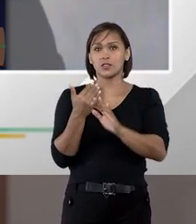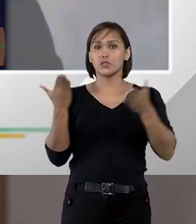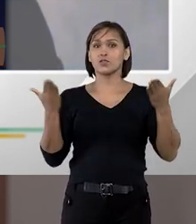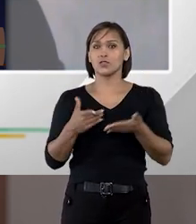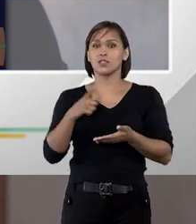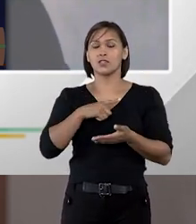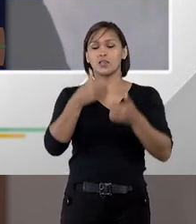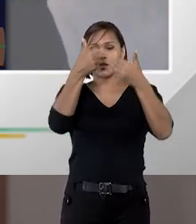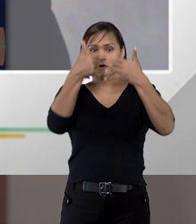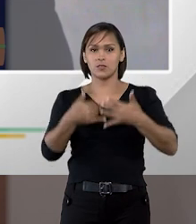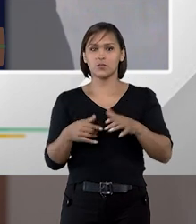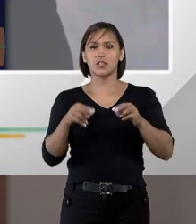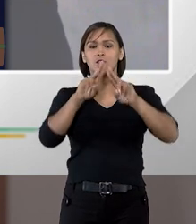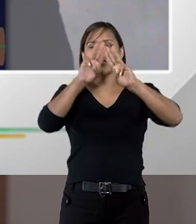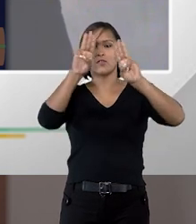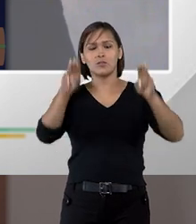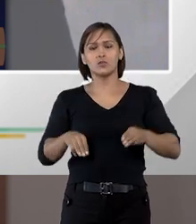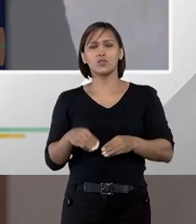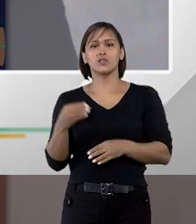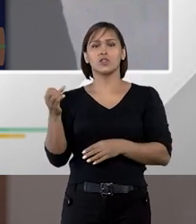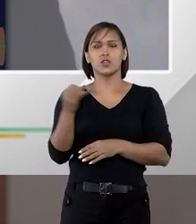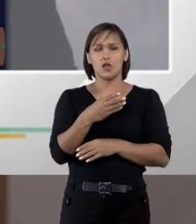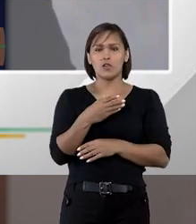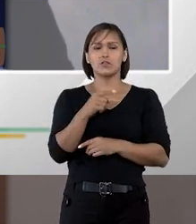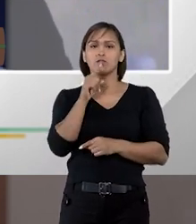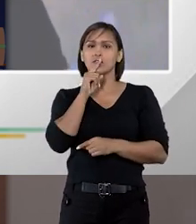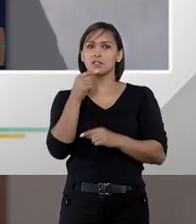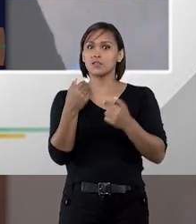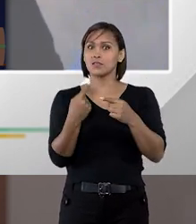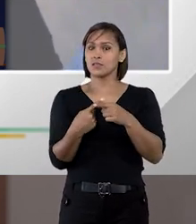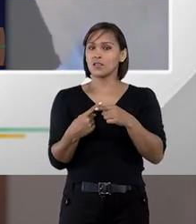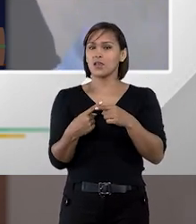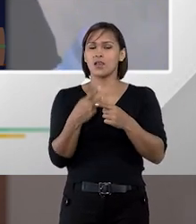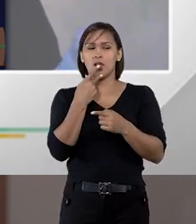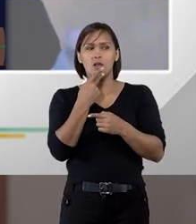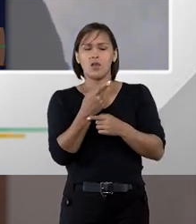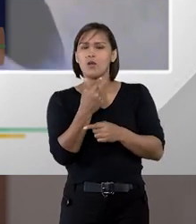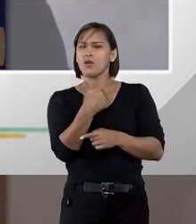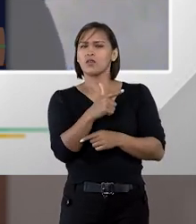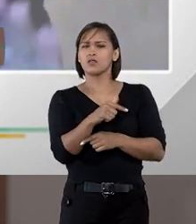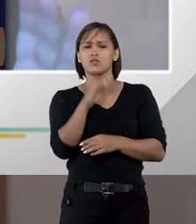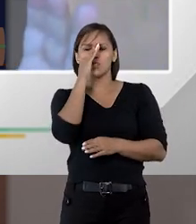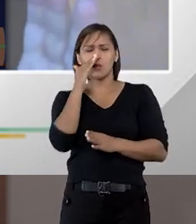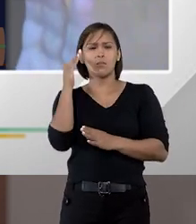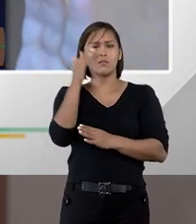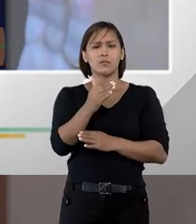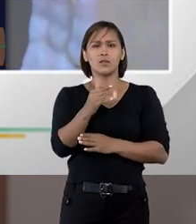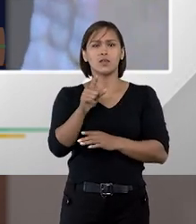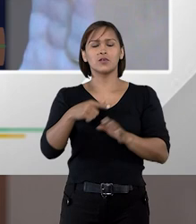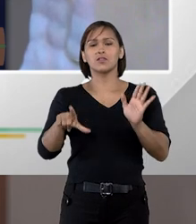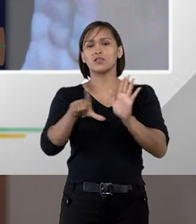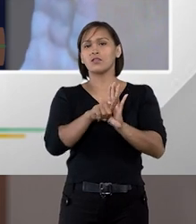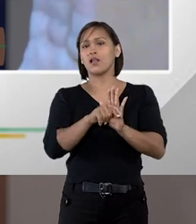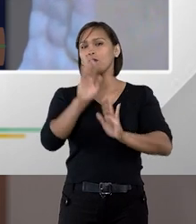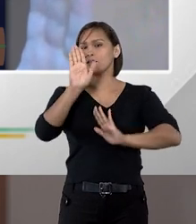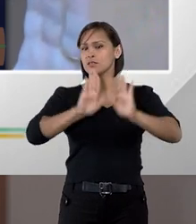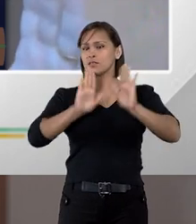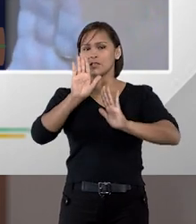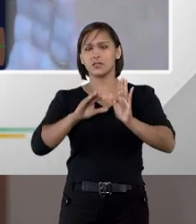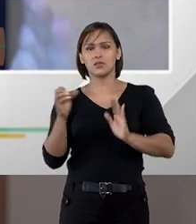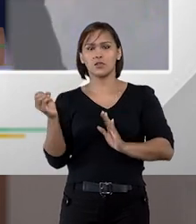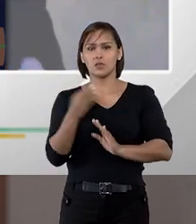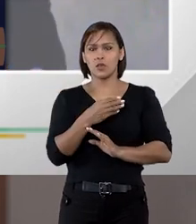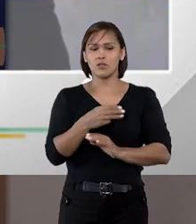dizia, quando eu falava lá do Museu de Grandes Novidades, eu dizia, olha, isso não tira o mérito da nova lei de